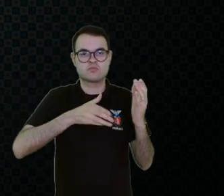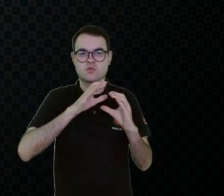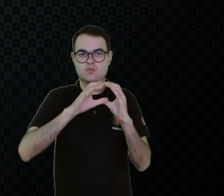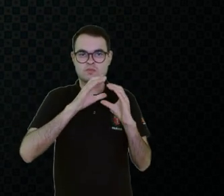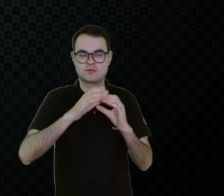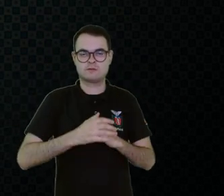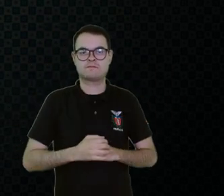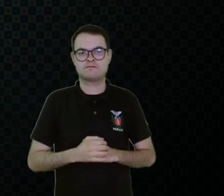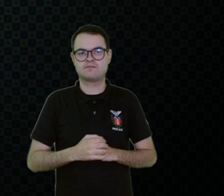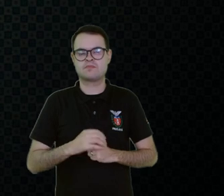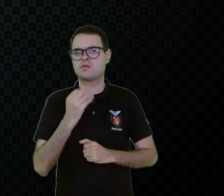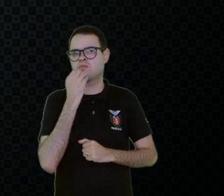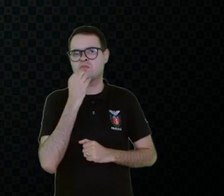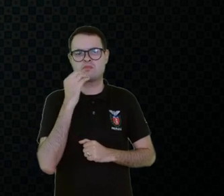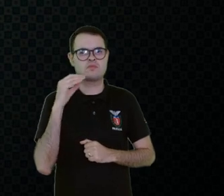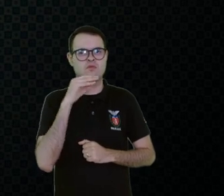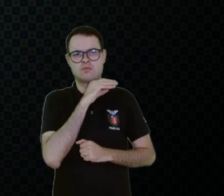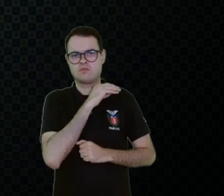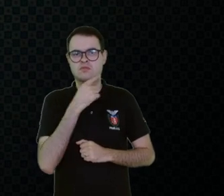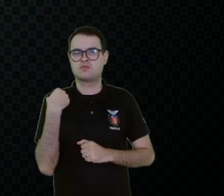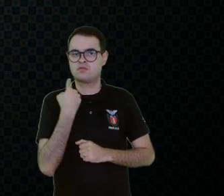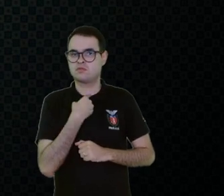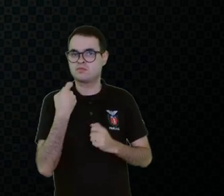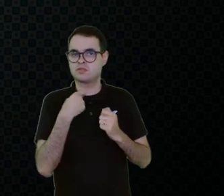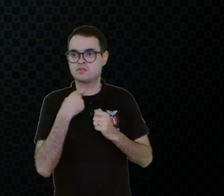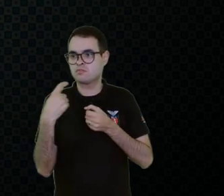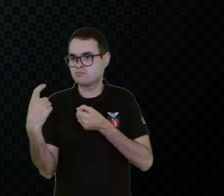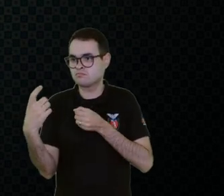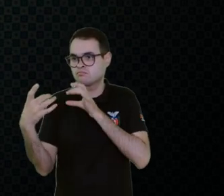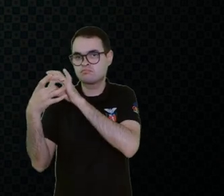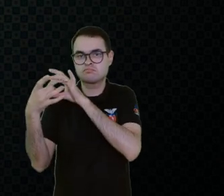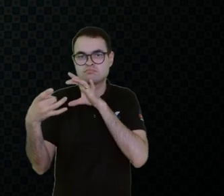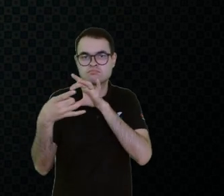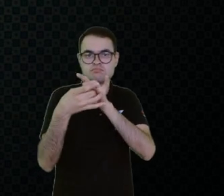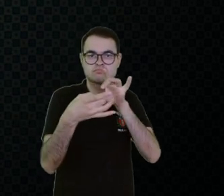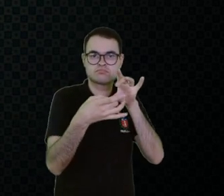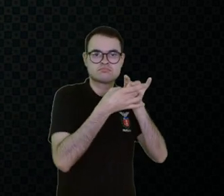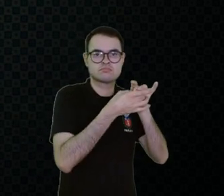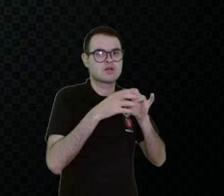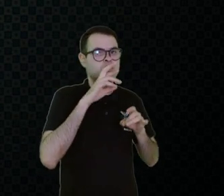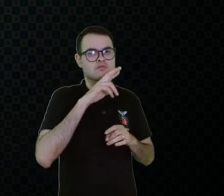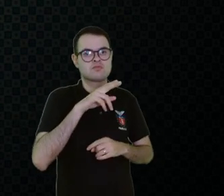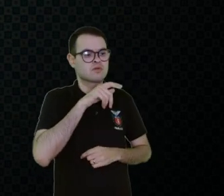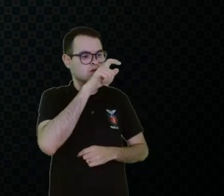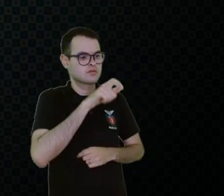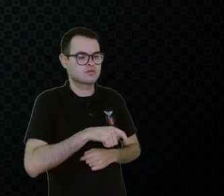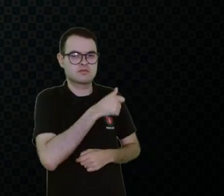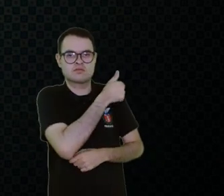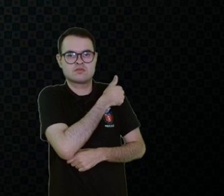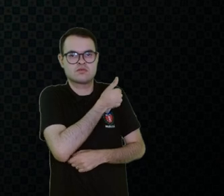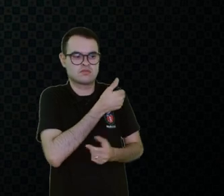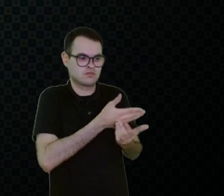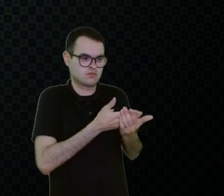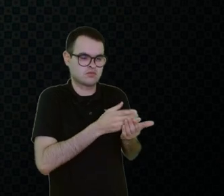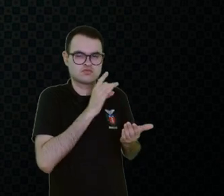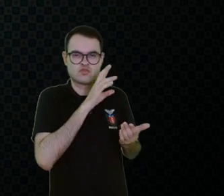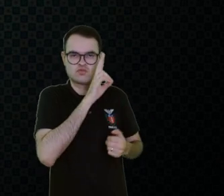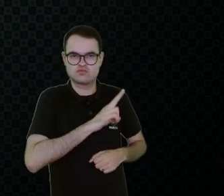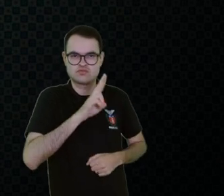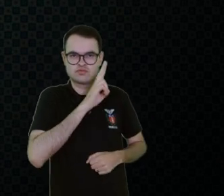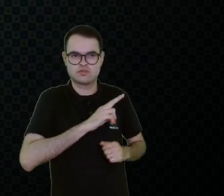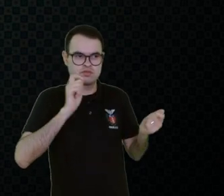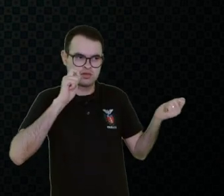tá? Então, é claro que nós precisamos de parcerias, não basta só o estudante estar usando um recurso de comunicação alternativa.